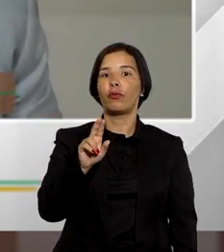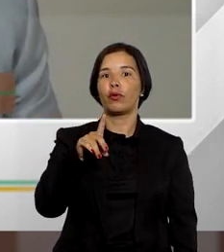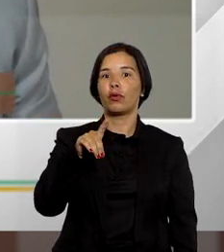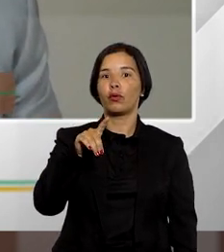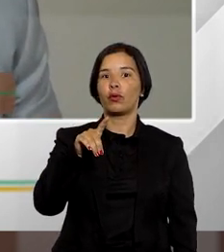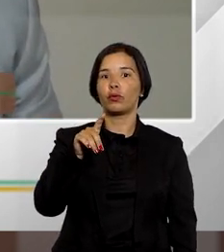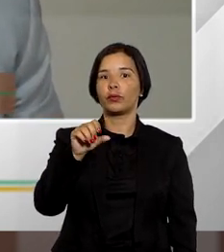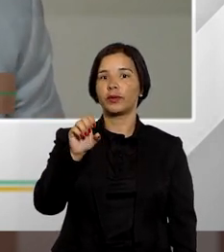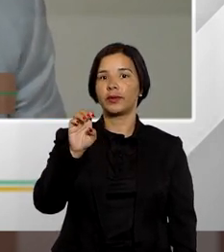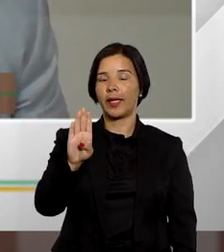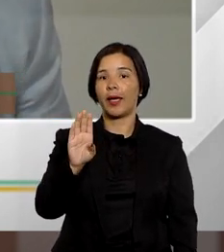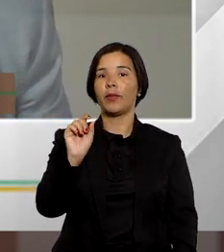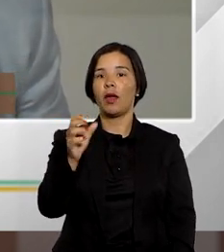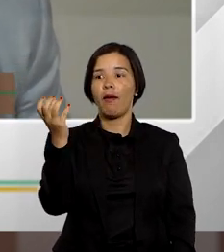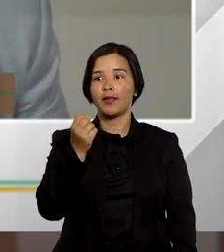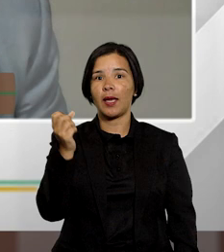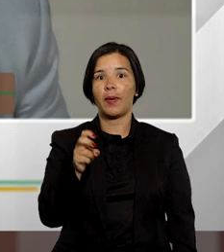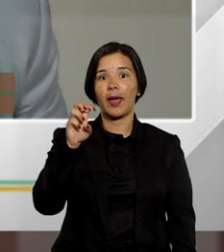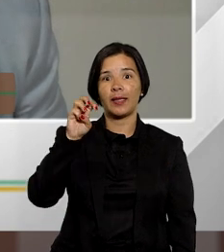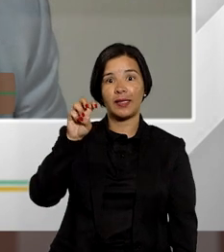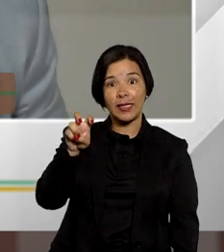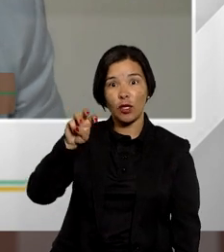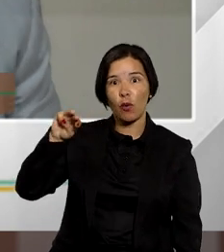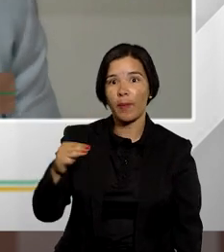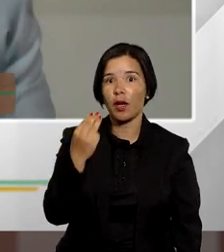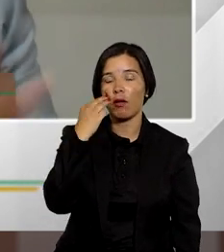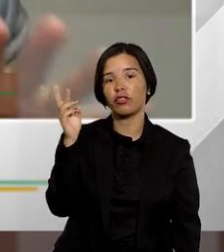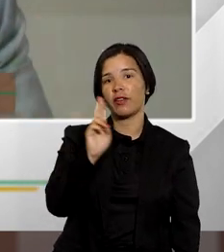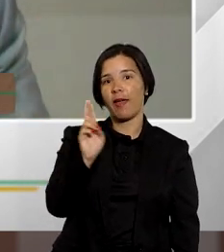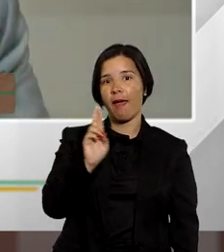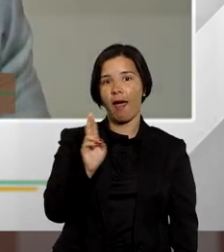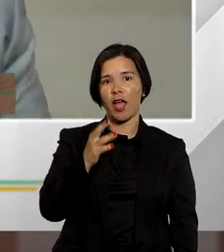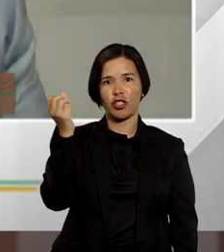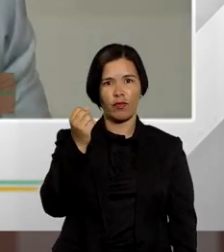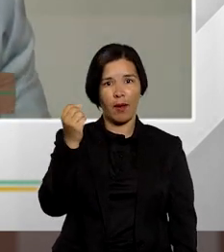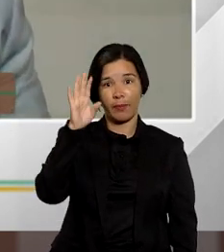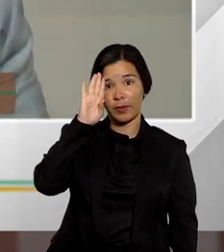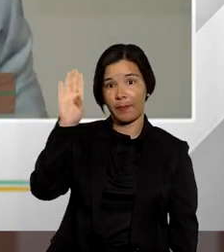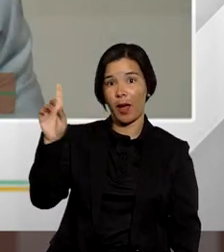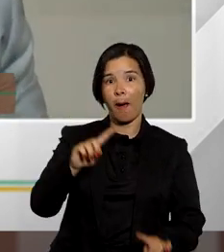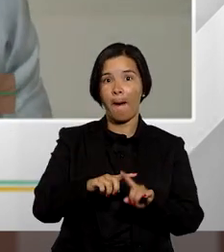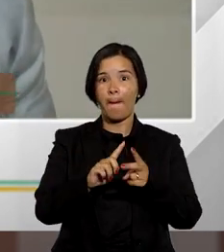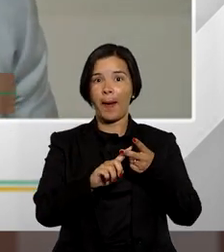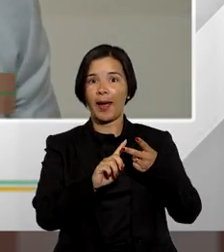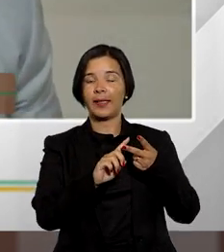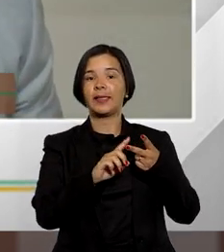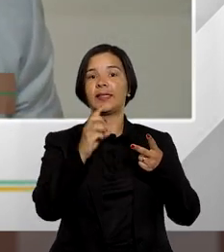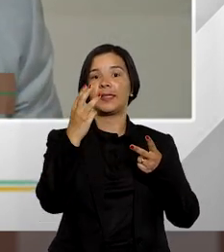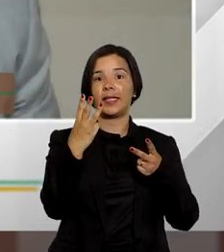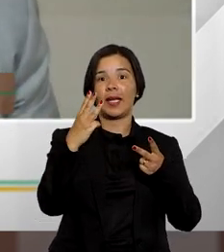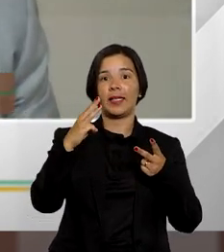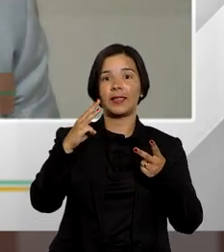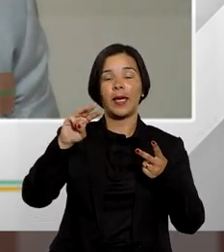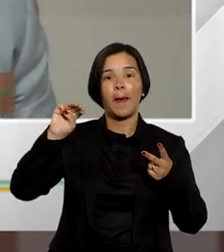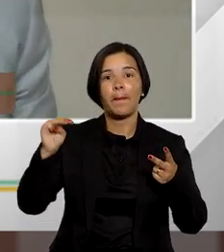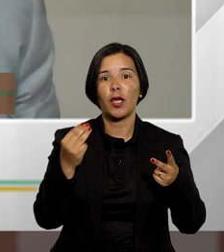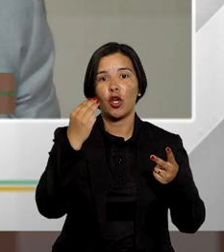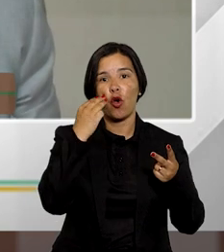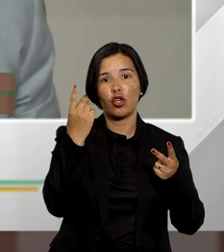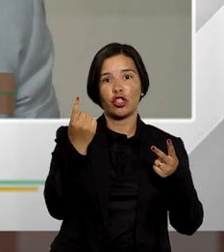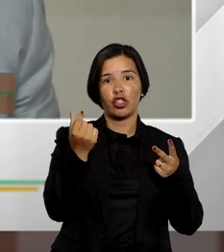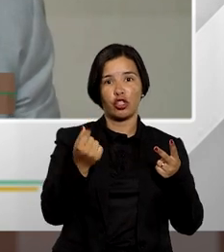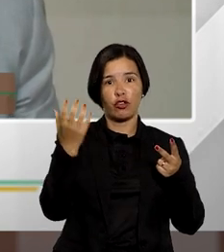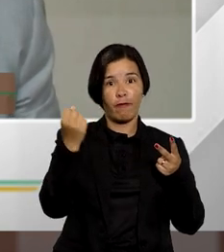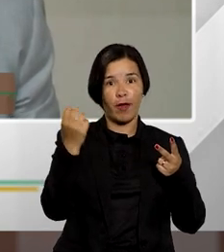ele tem direito a receber 5 milhões de reais de verba principal mais 3 milhões de verba